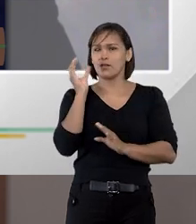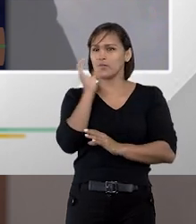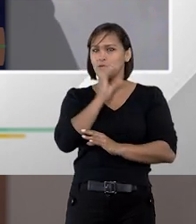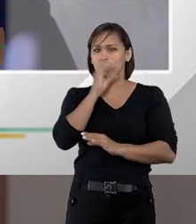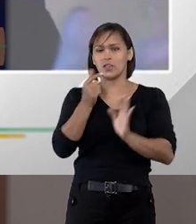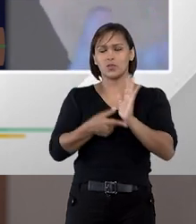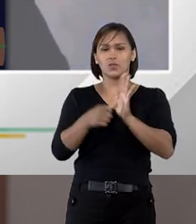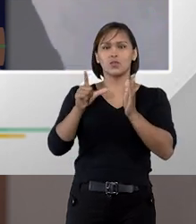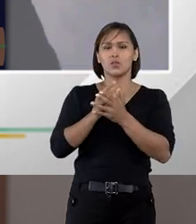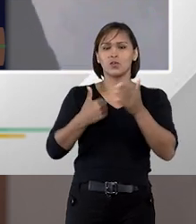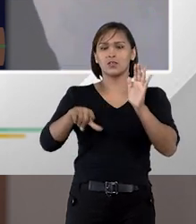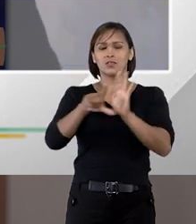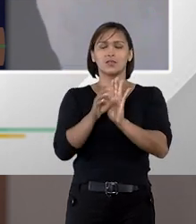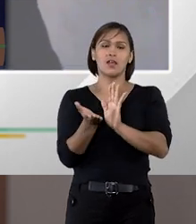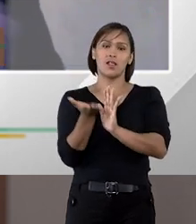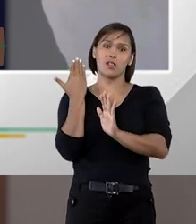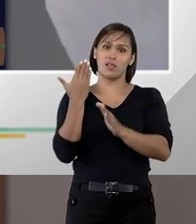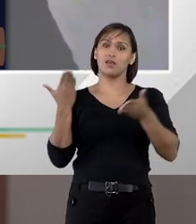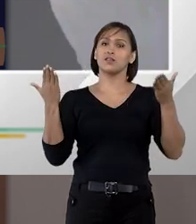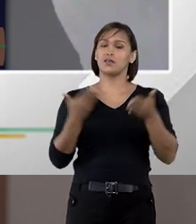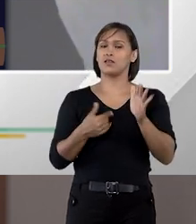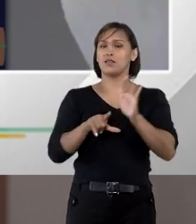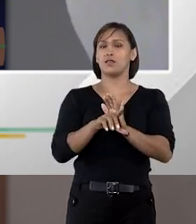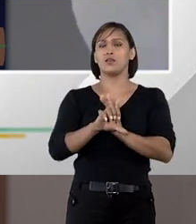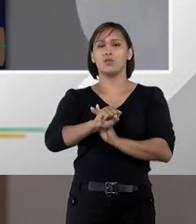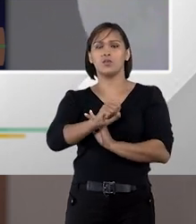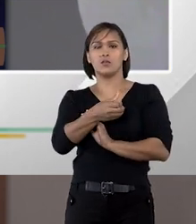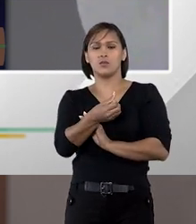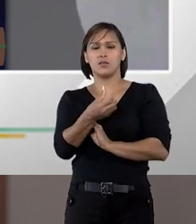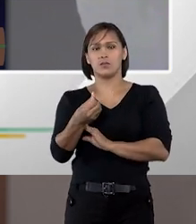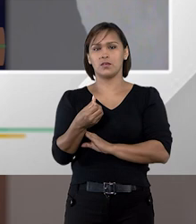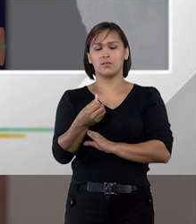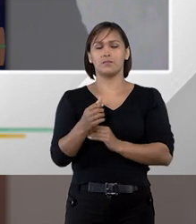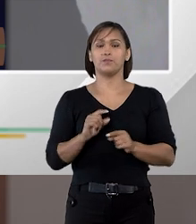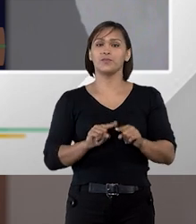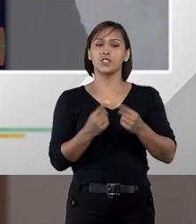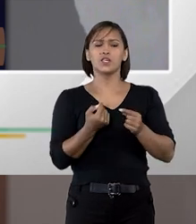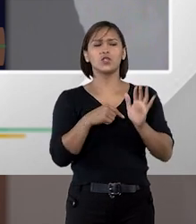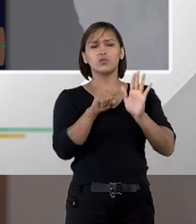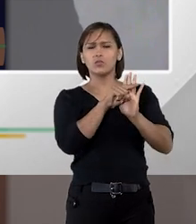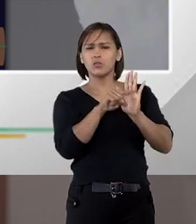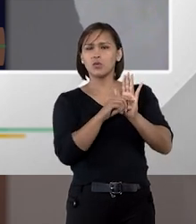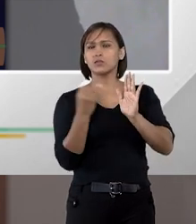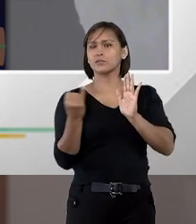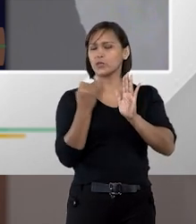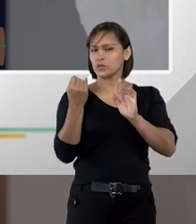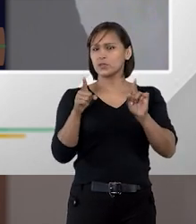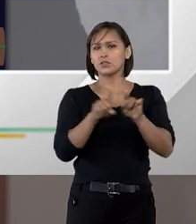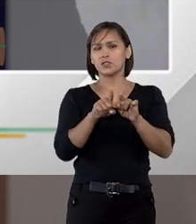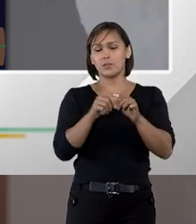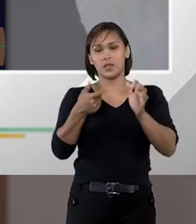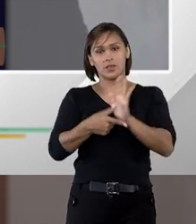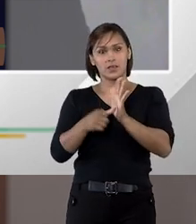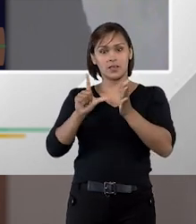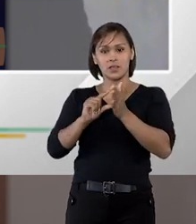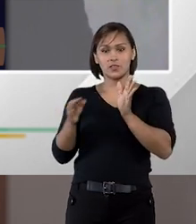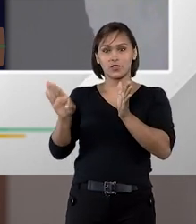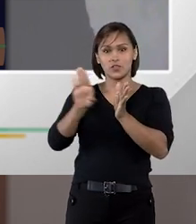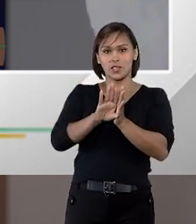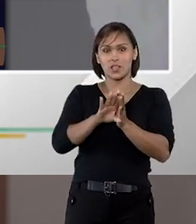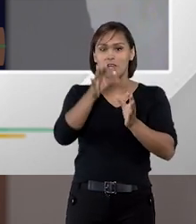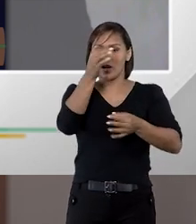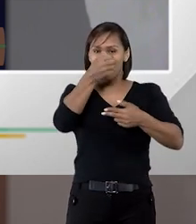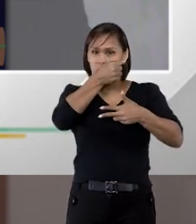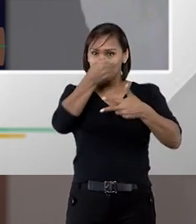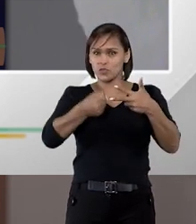eficiente do que aquele até então trazido pela lei 8666 e um outro ponto importante é que antes de